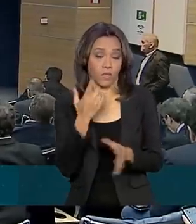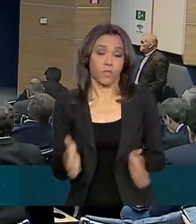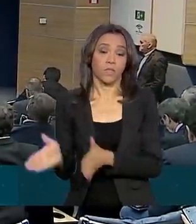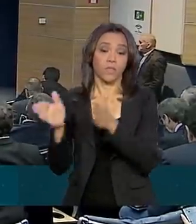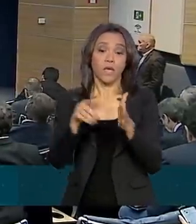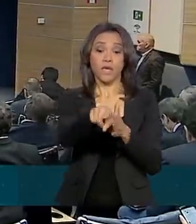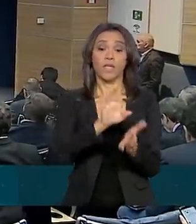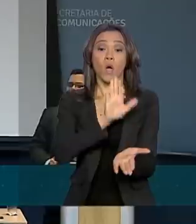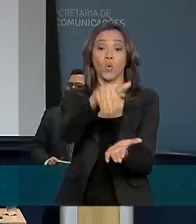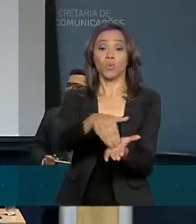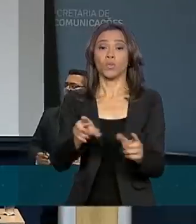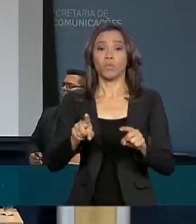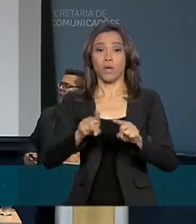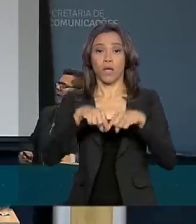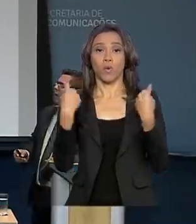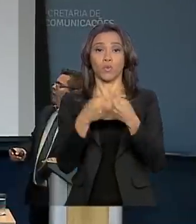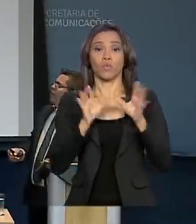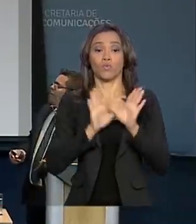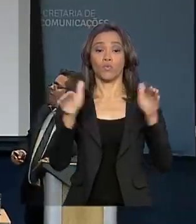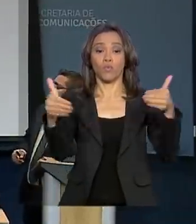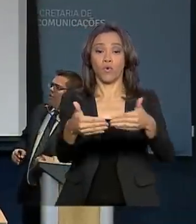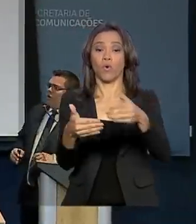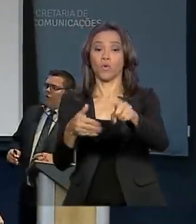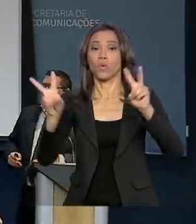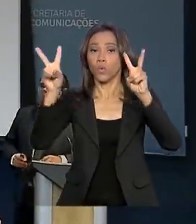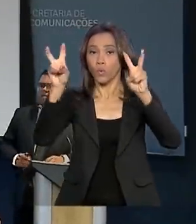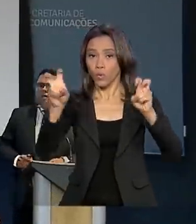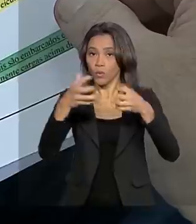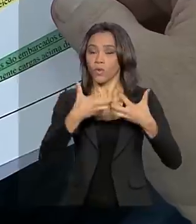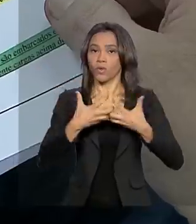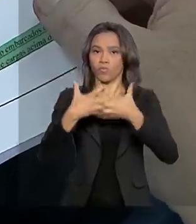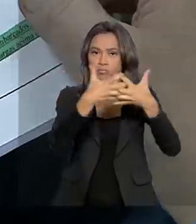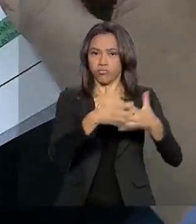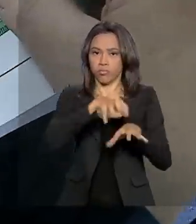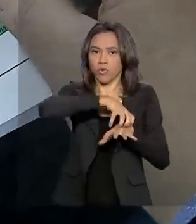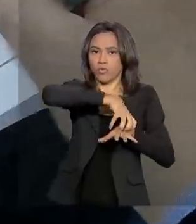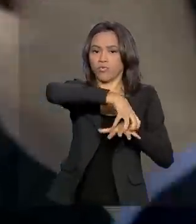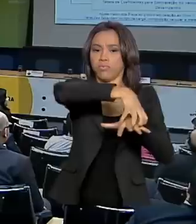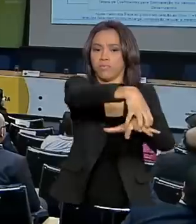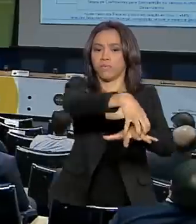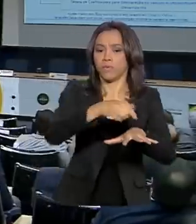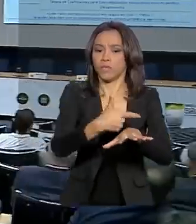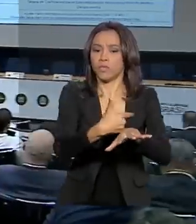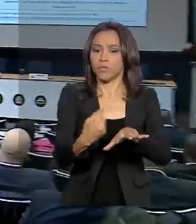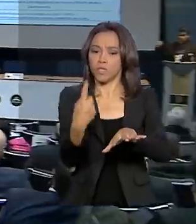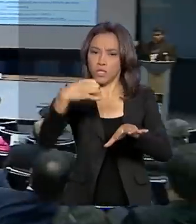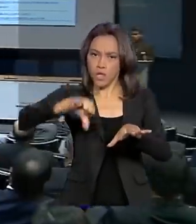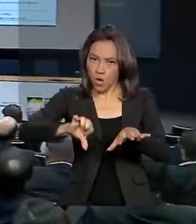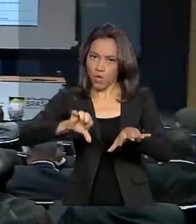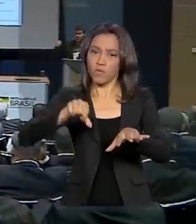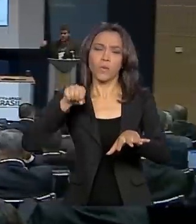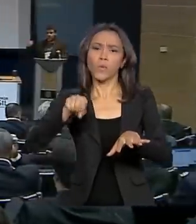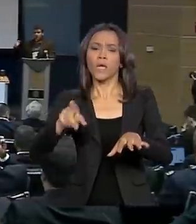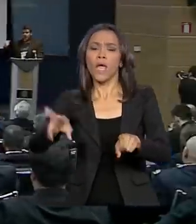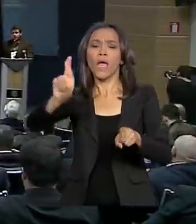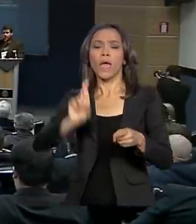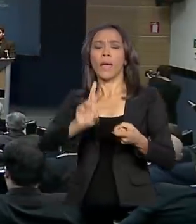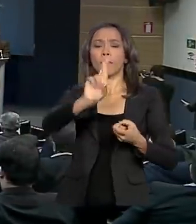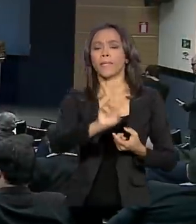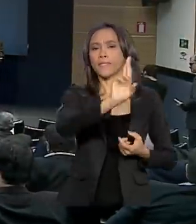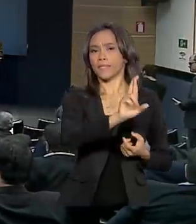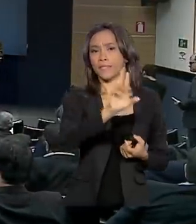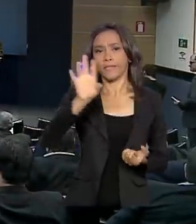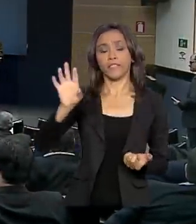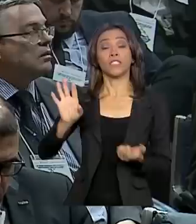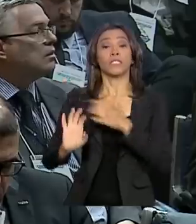do Fórum Permanente para o Transporte Rodoviário de Cargas de 2019. O encontro conta com representantes das